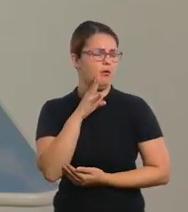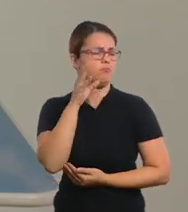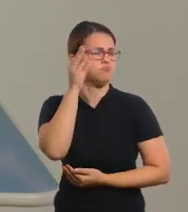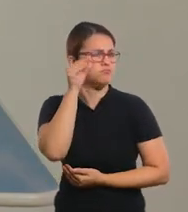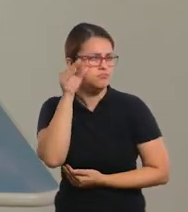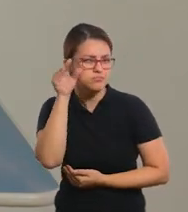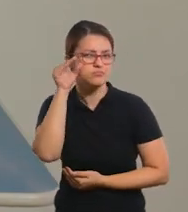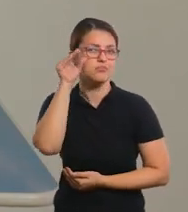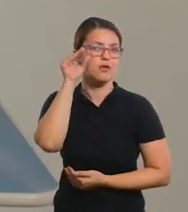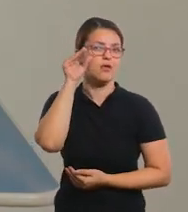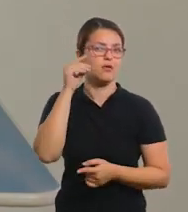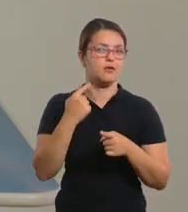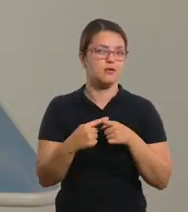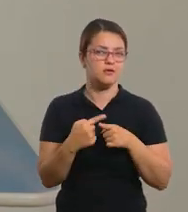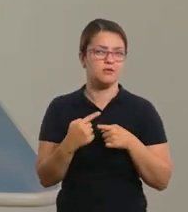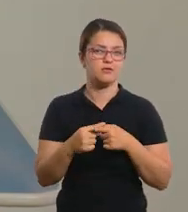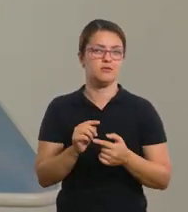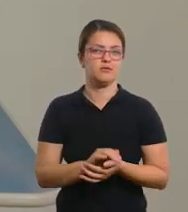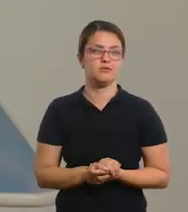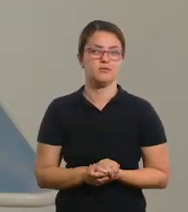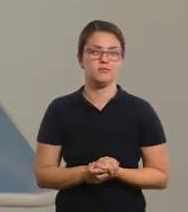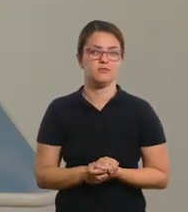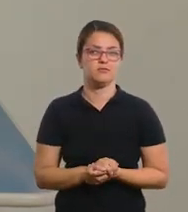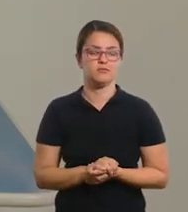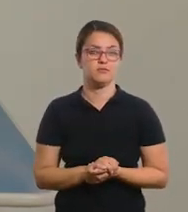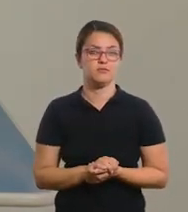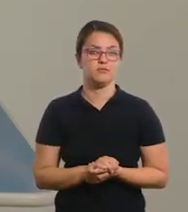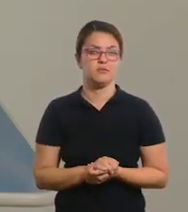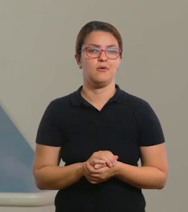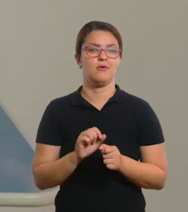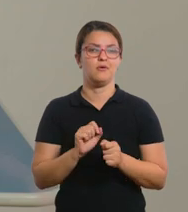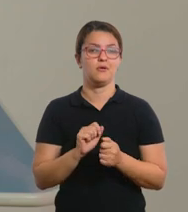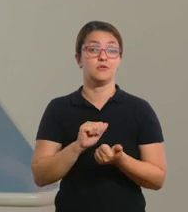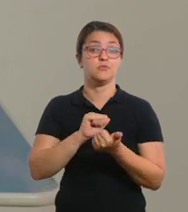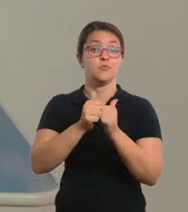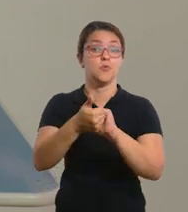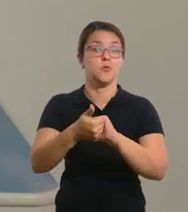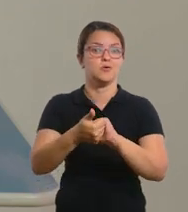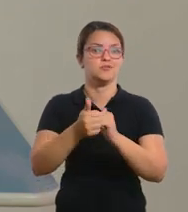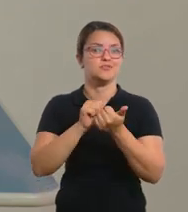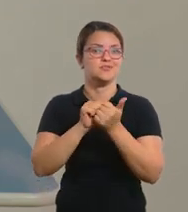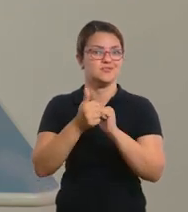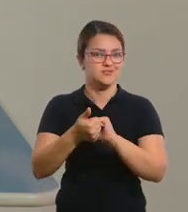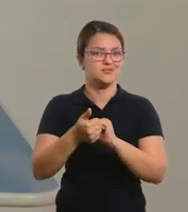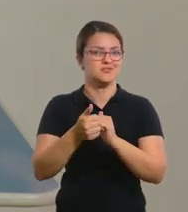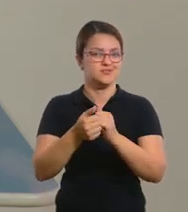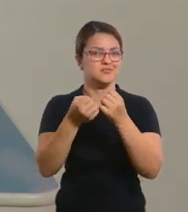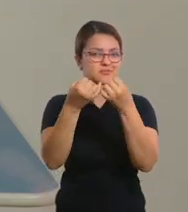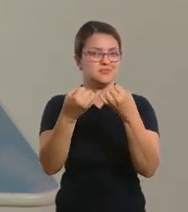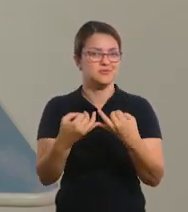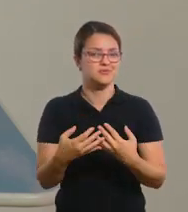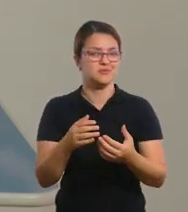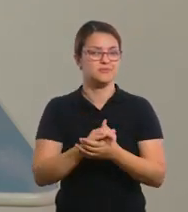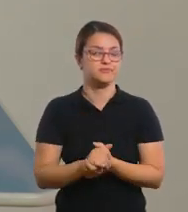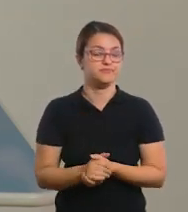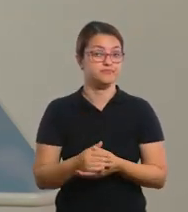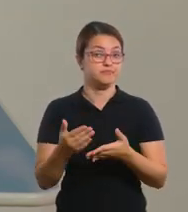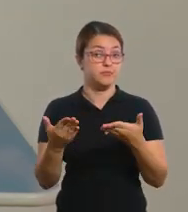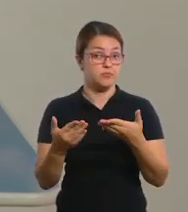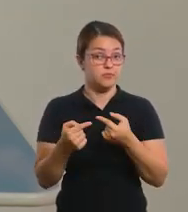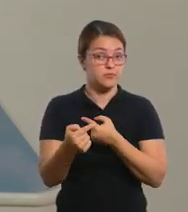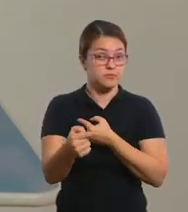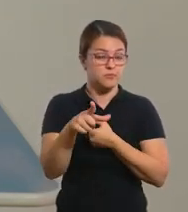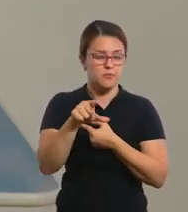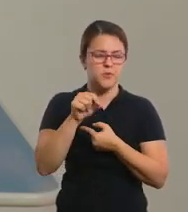interessantes. Porque nós vamos falar sobre os esportes. E essa semana, vocês irão escolher um